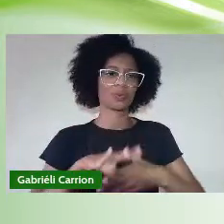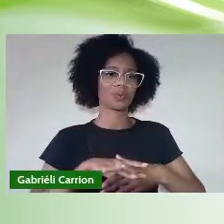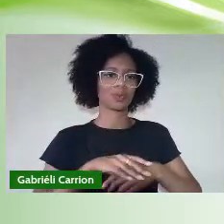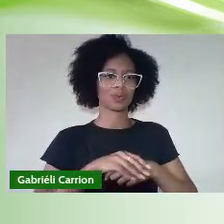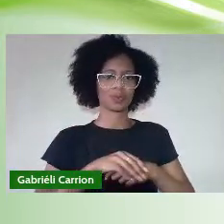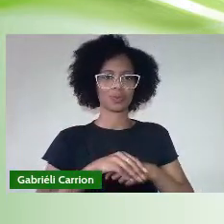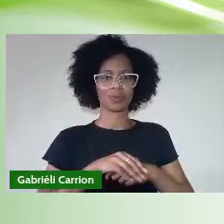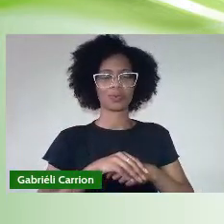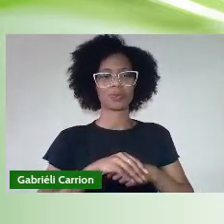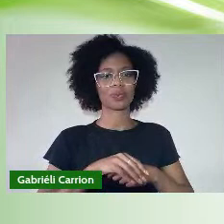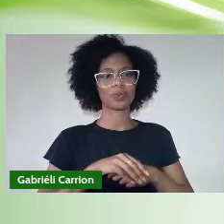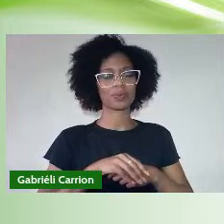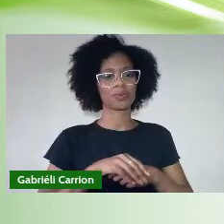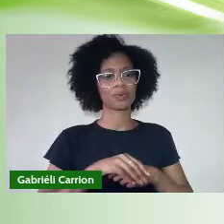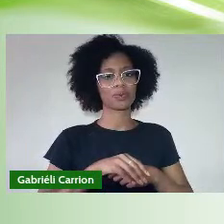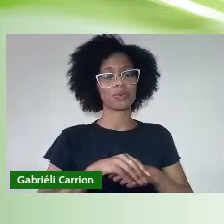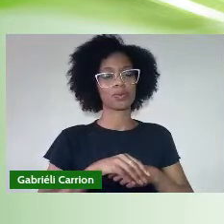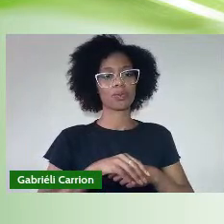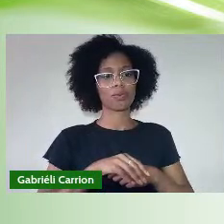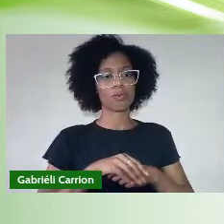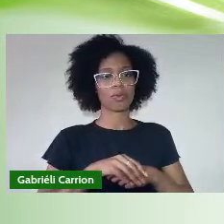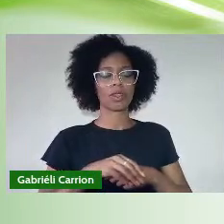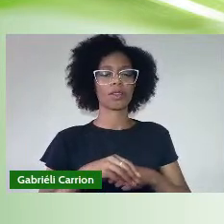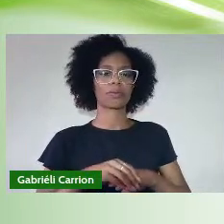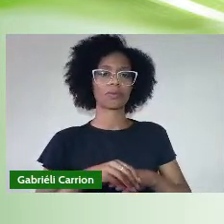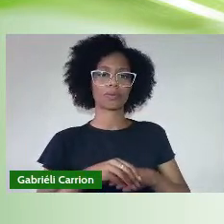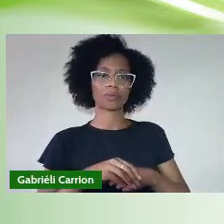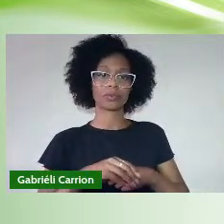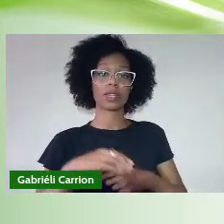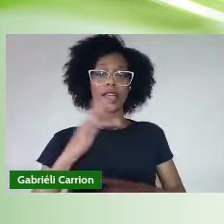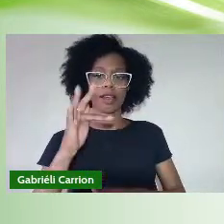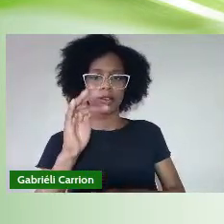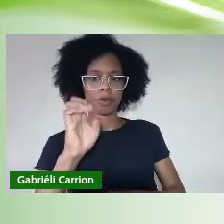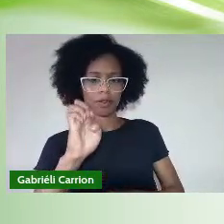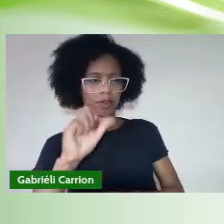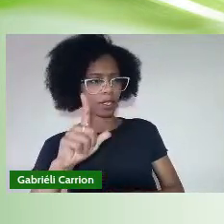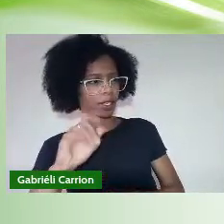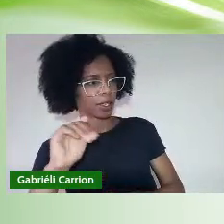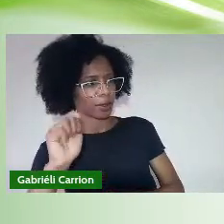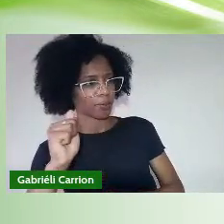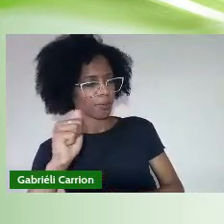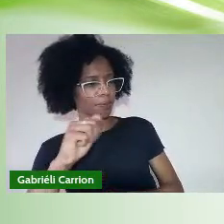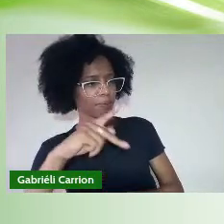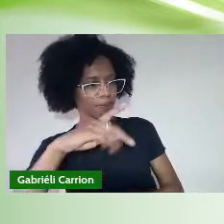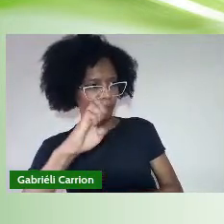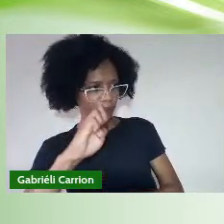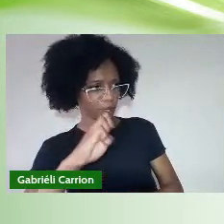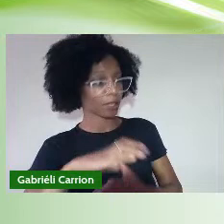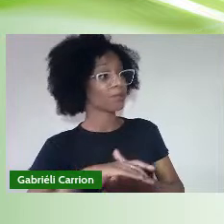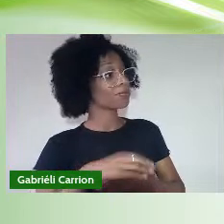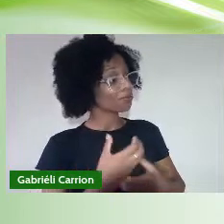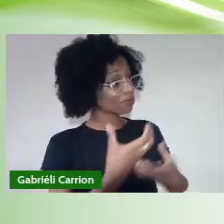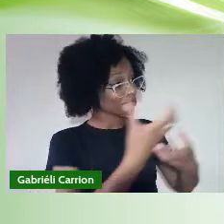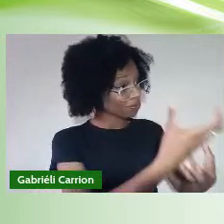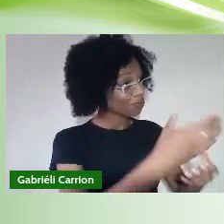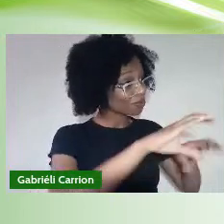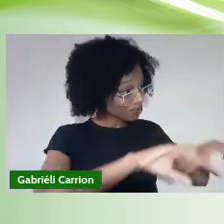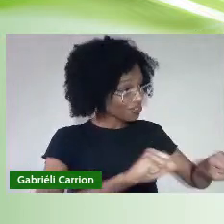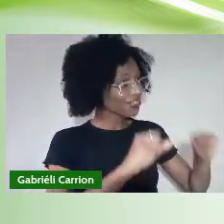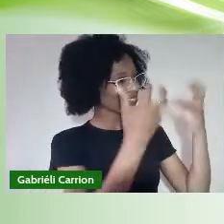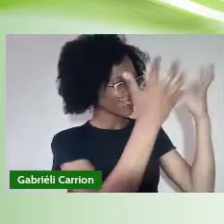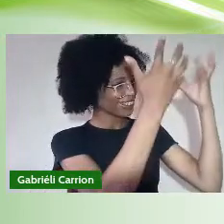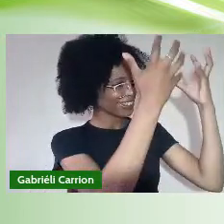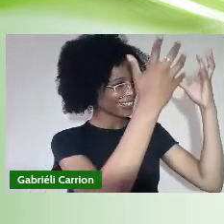Pablo Felipe de Oliveira Souza Pablo Felipe de Oliveira Souza Confira o Tio Grau Parabéns